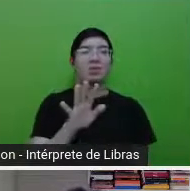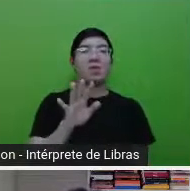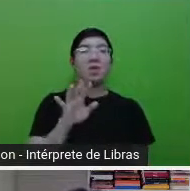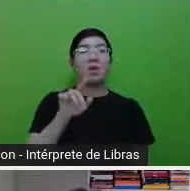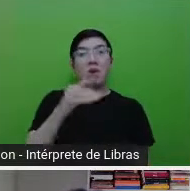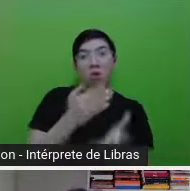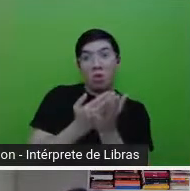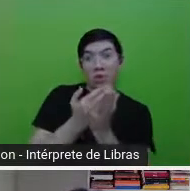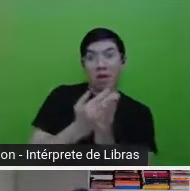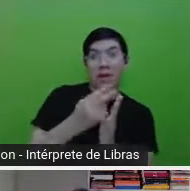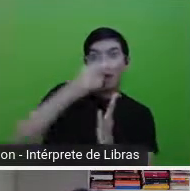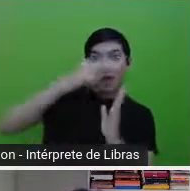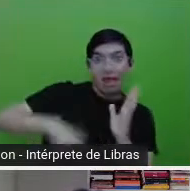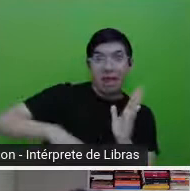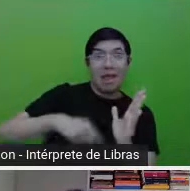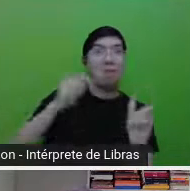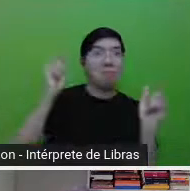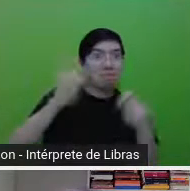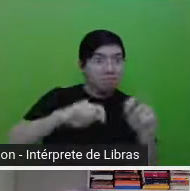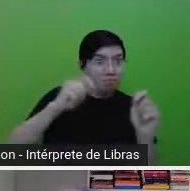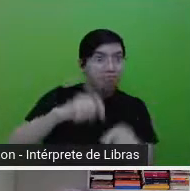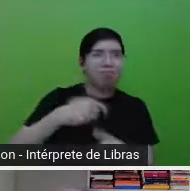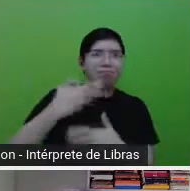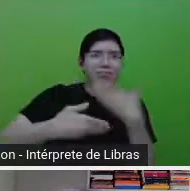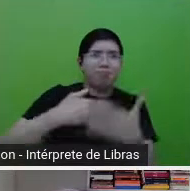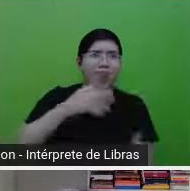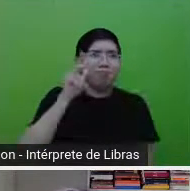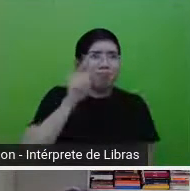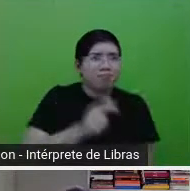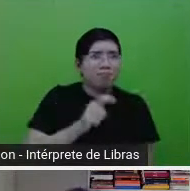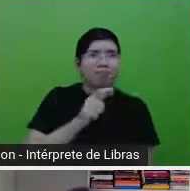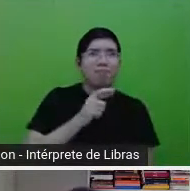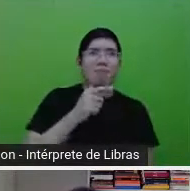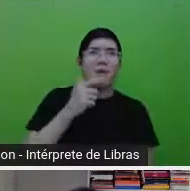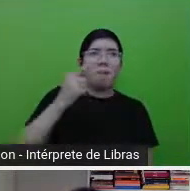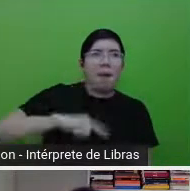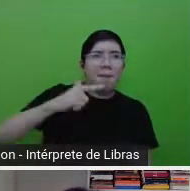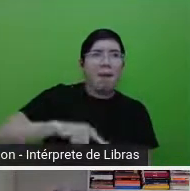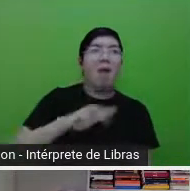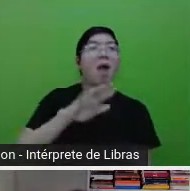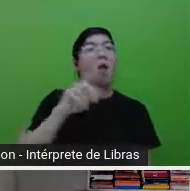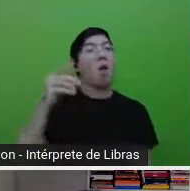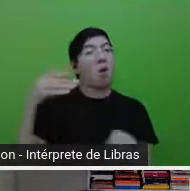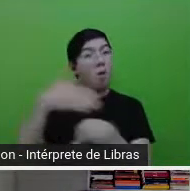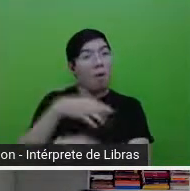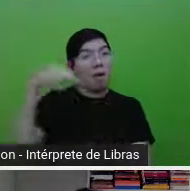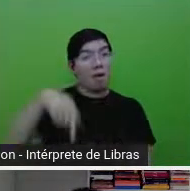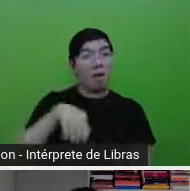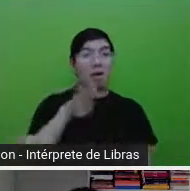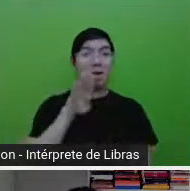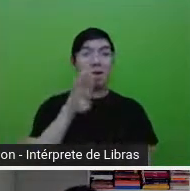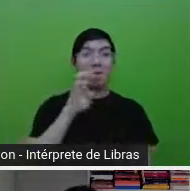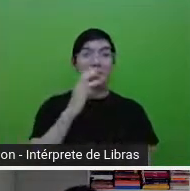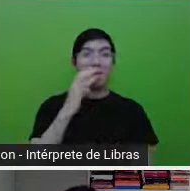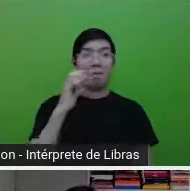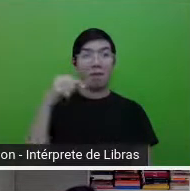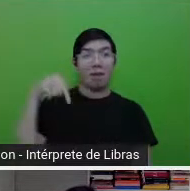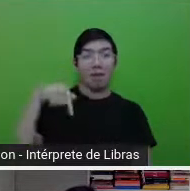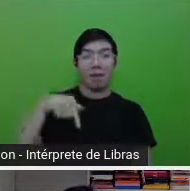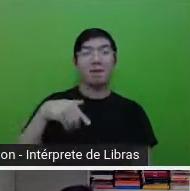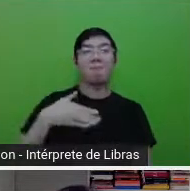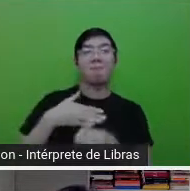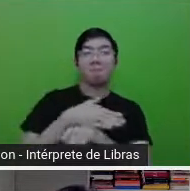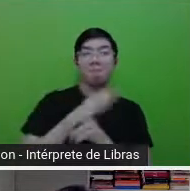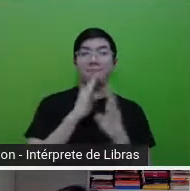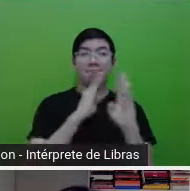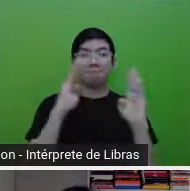dizer que é possível vir na biblioteca, fazer o seu cadastro, traga uma identidade com provante de residência, e você pode